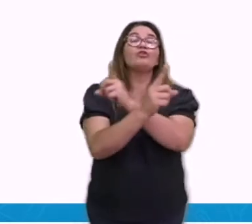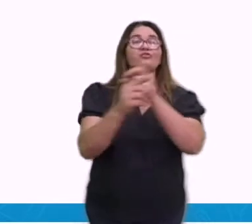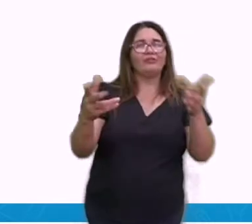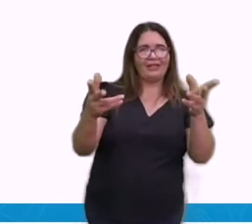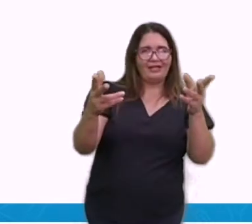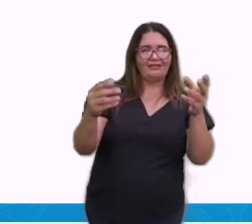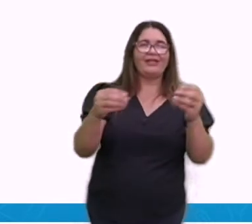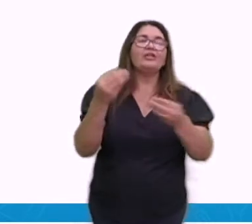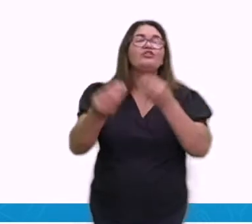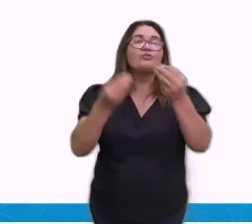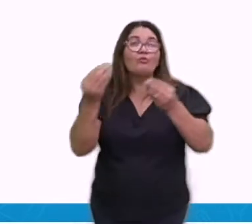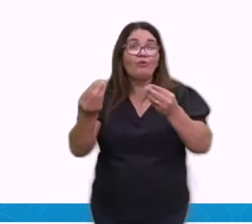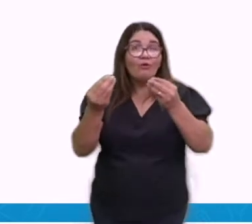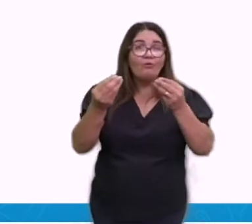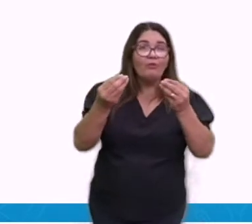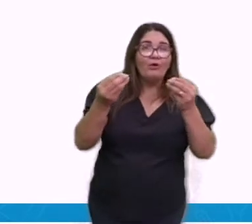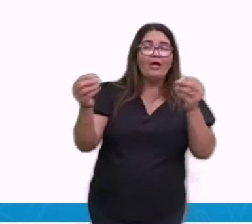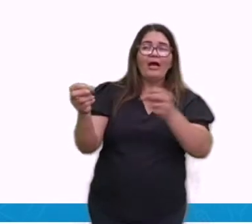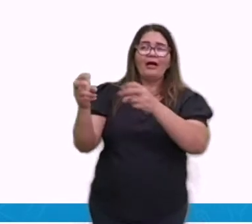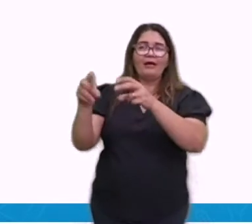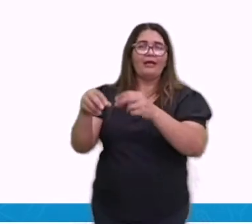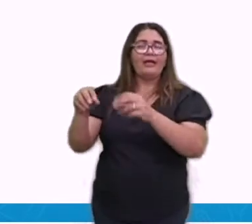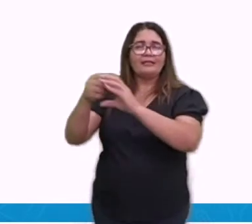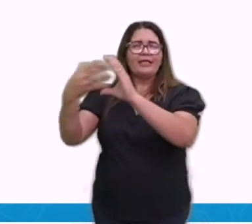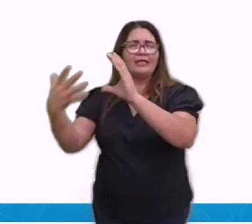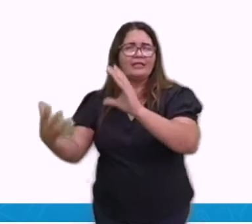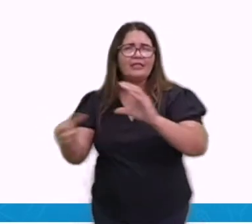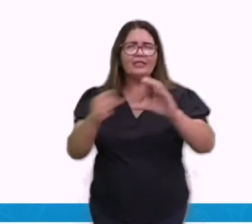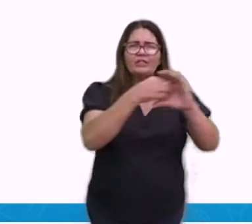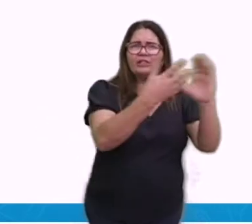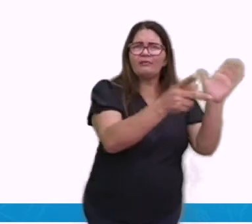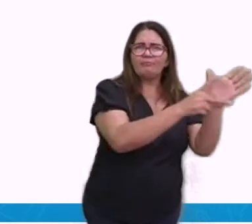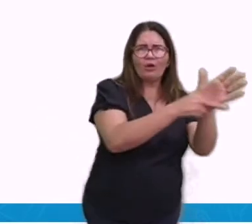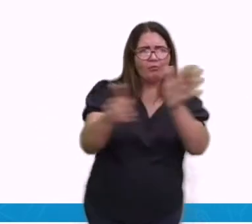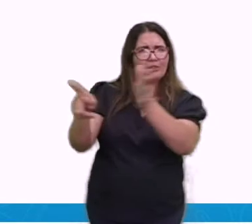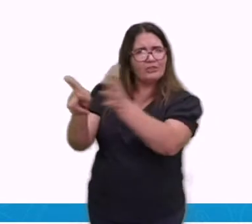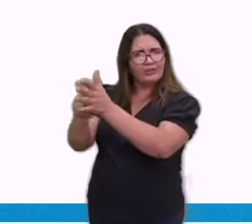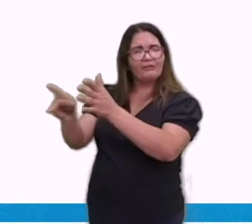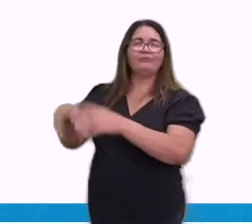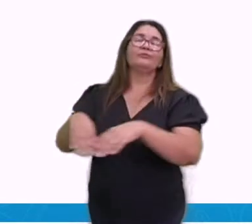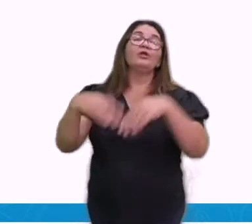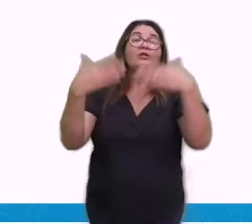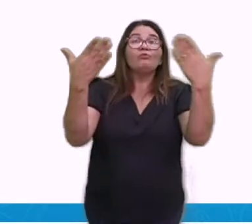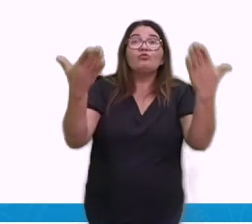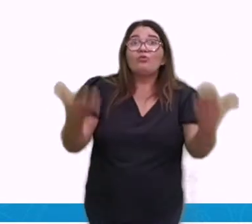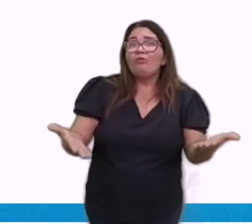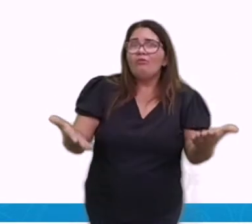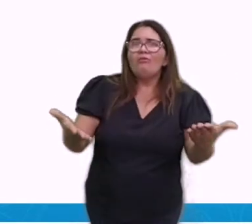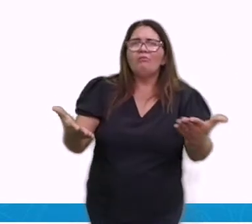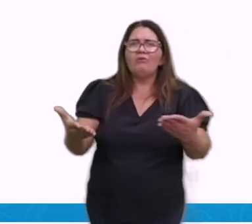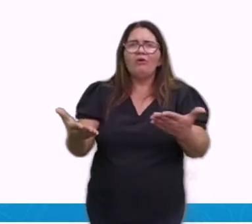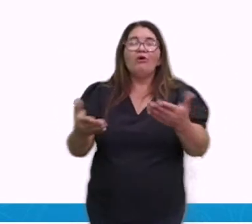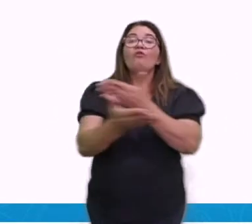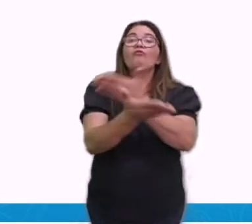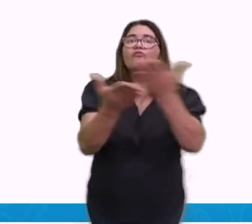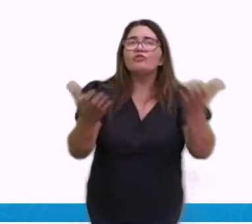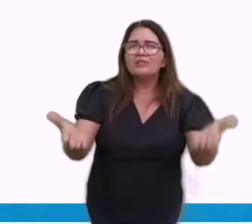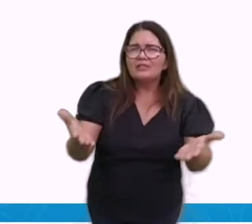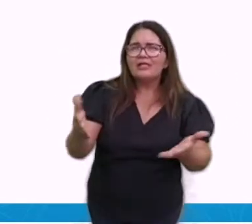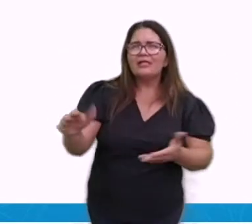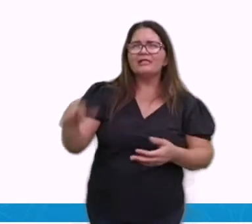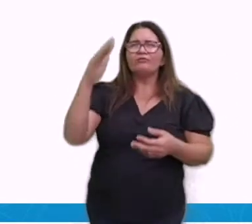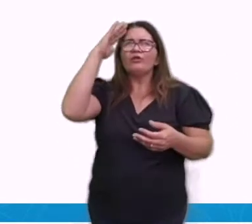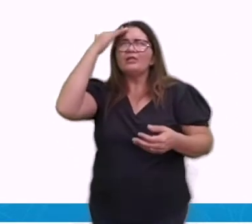Professora, como eu vou guardar todas essas informações? Fazendo atividades que vão ser postadas lá na plataforma.